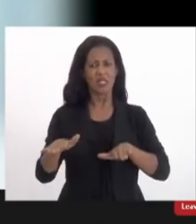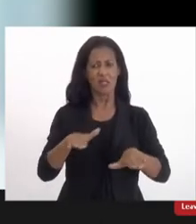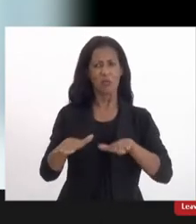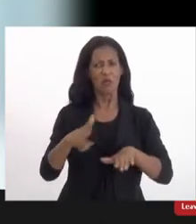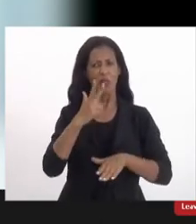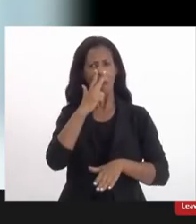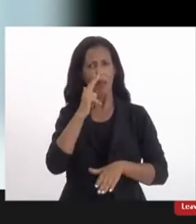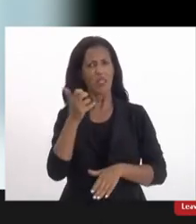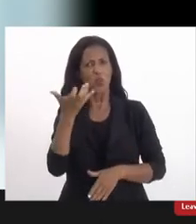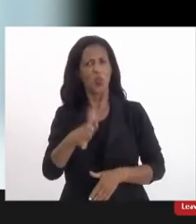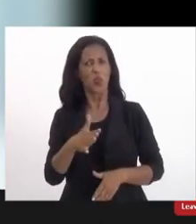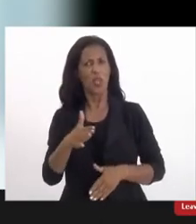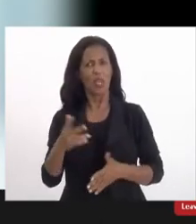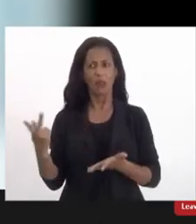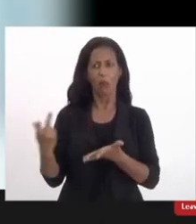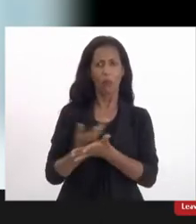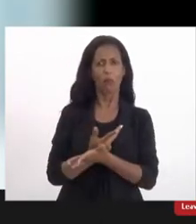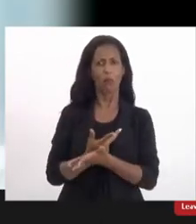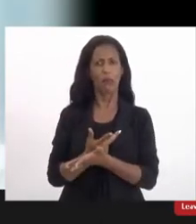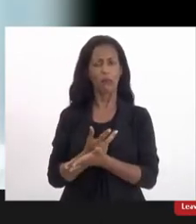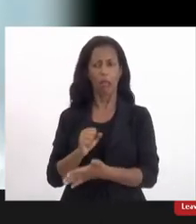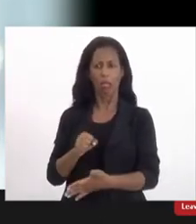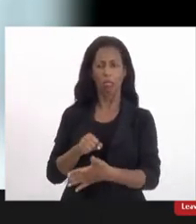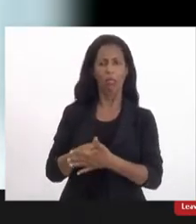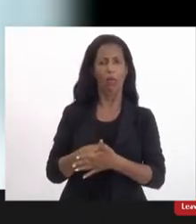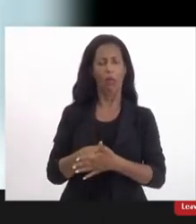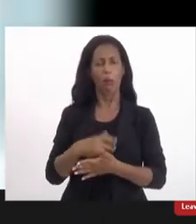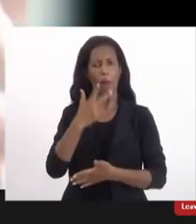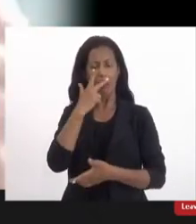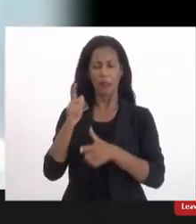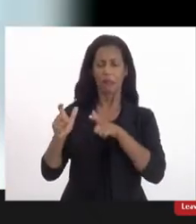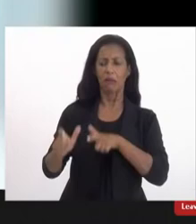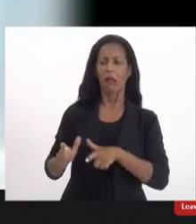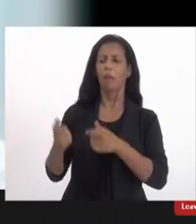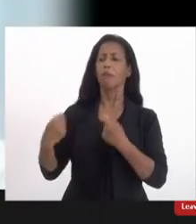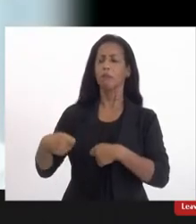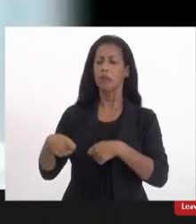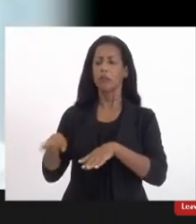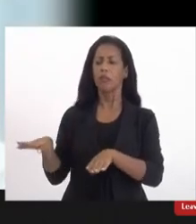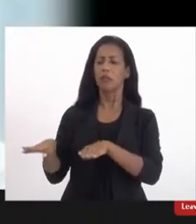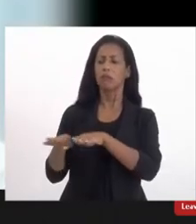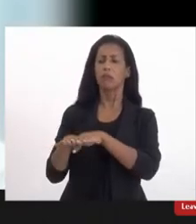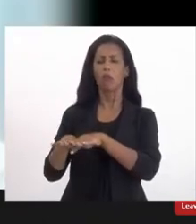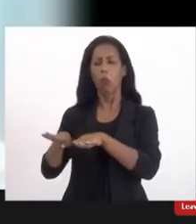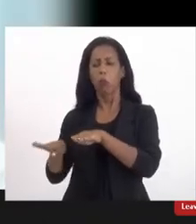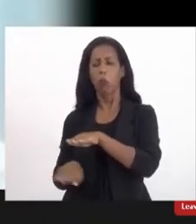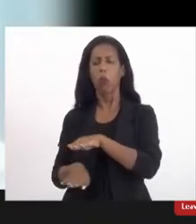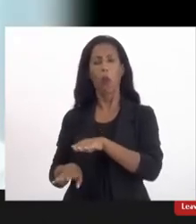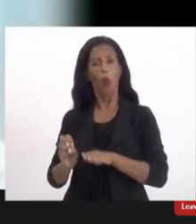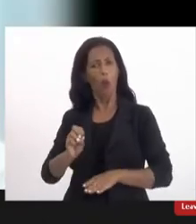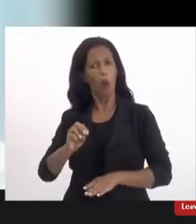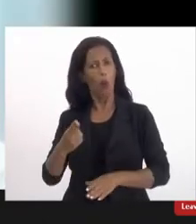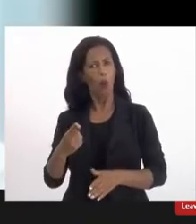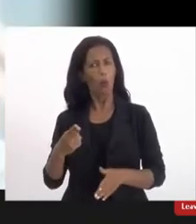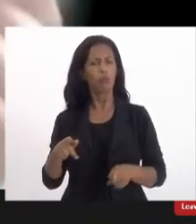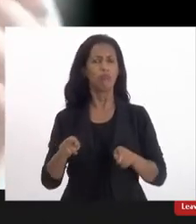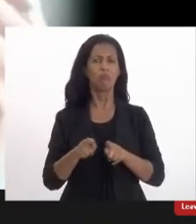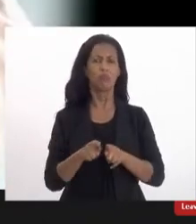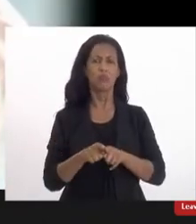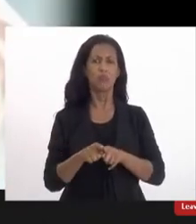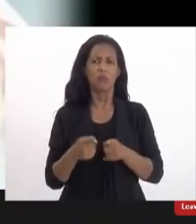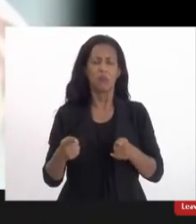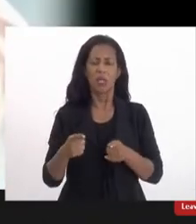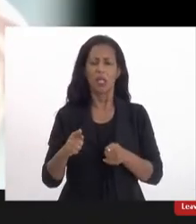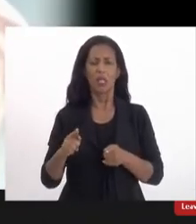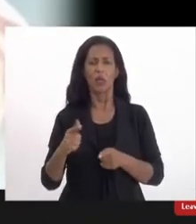aconteça né para que a gente continue nesse lugar de dependência né ou até mesmo num não lugar